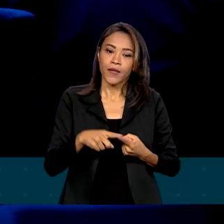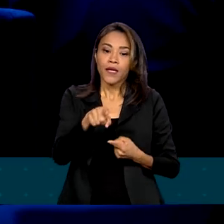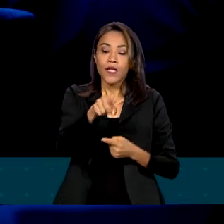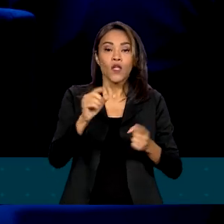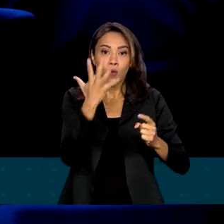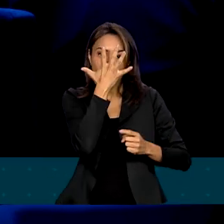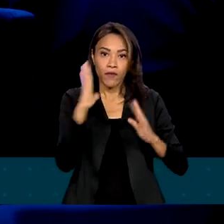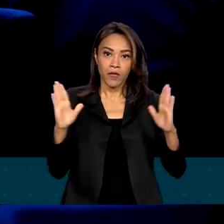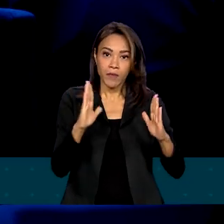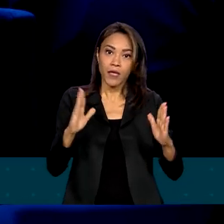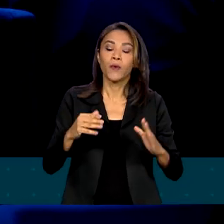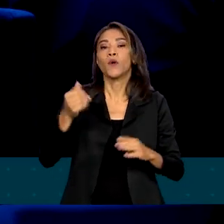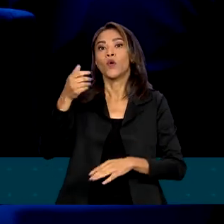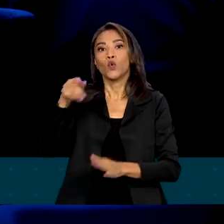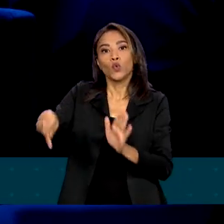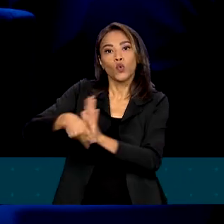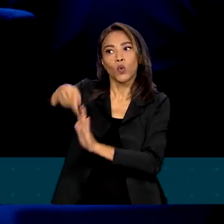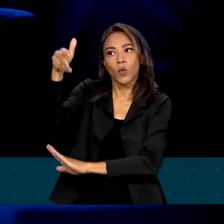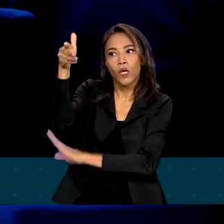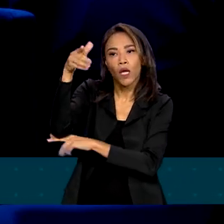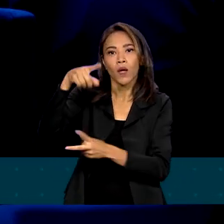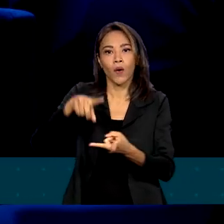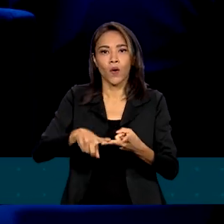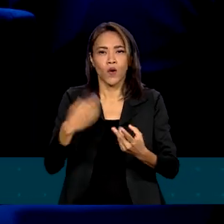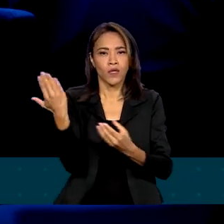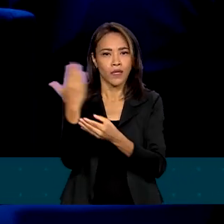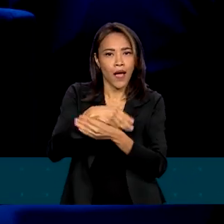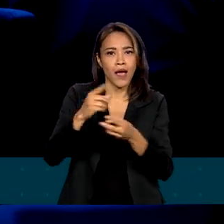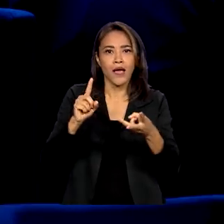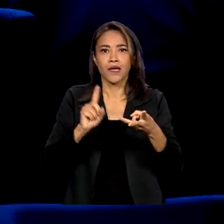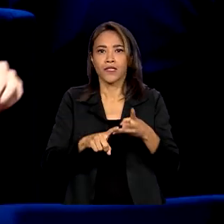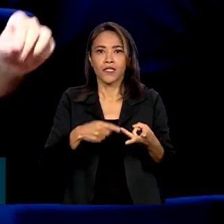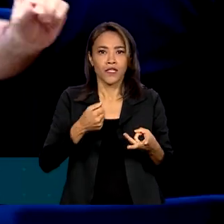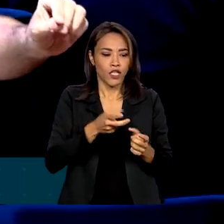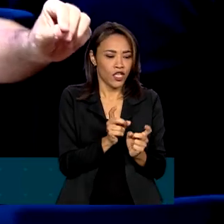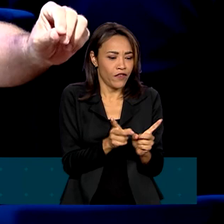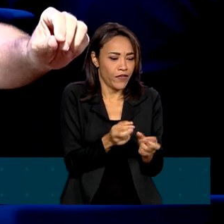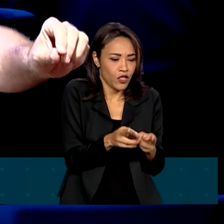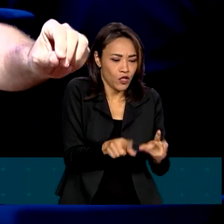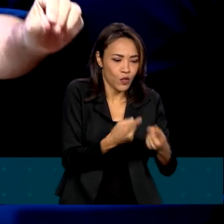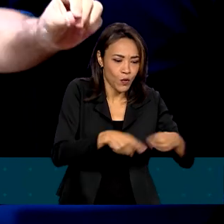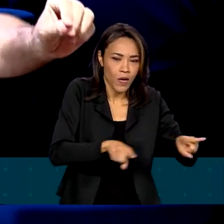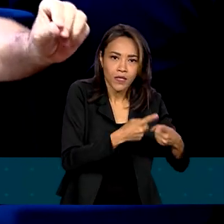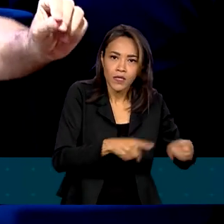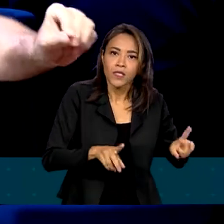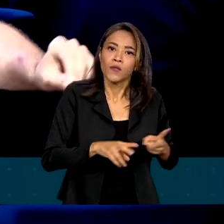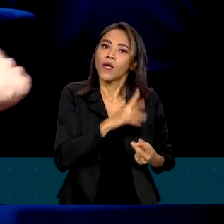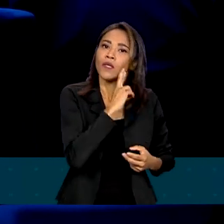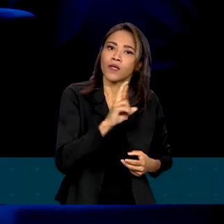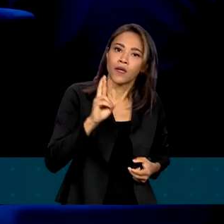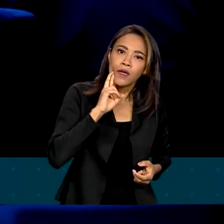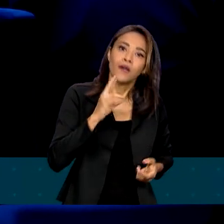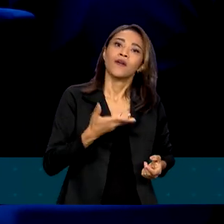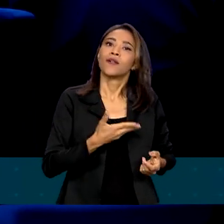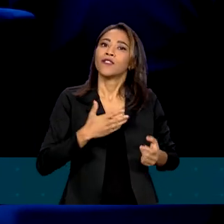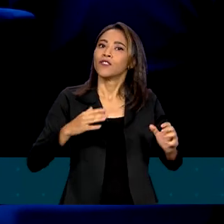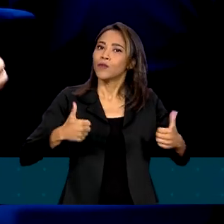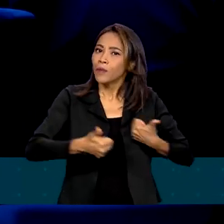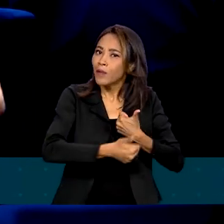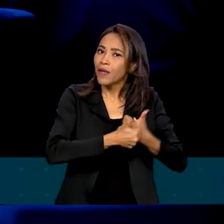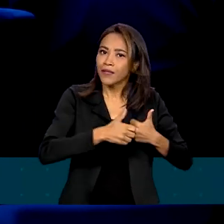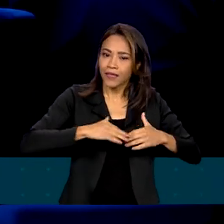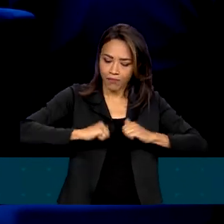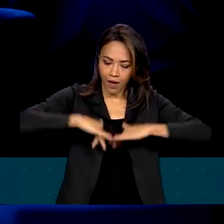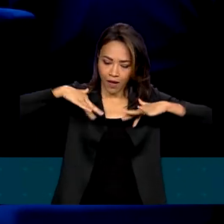ganha o motorista de táxi, ganha o dono do restaurante, ganha o cara que vende o churrasquinho ali do lado do sambódromo e